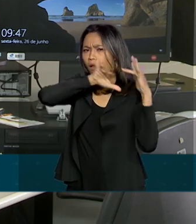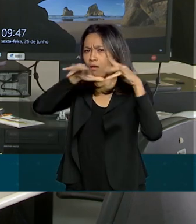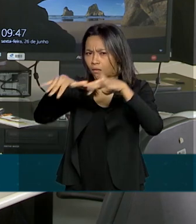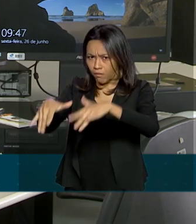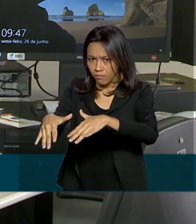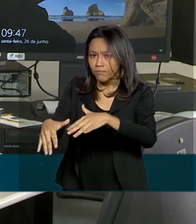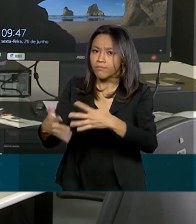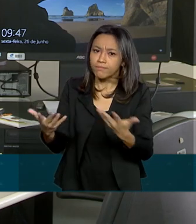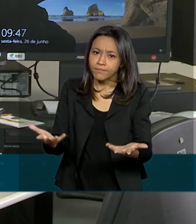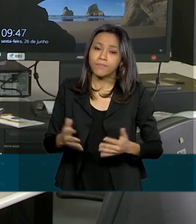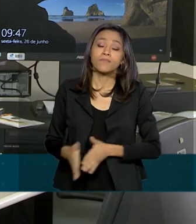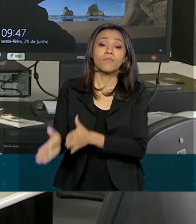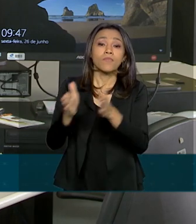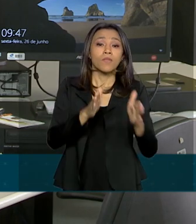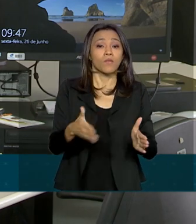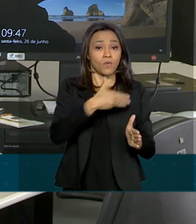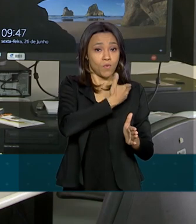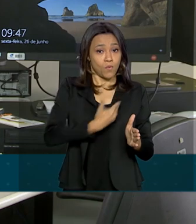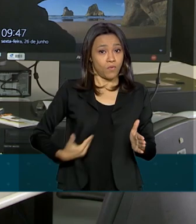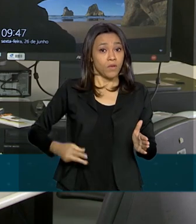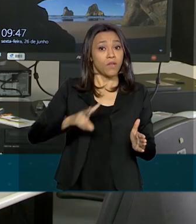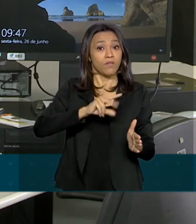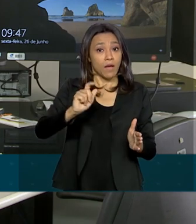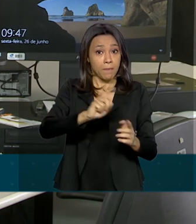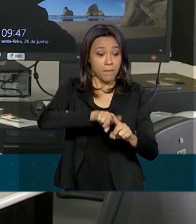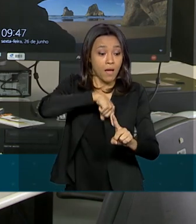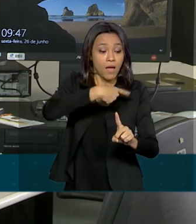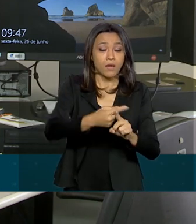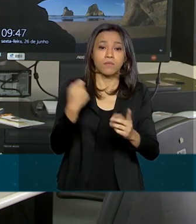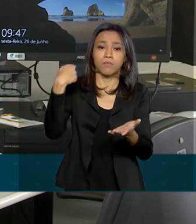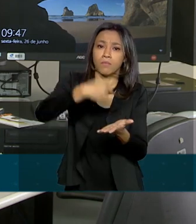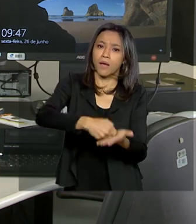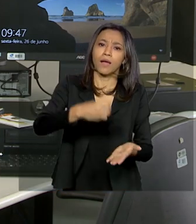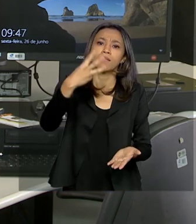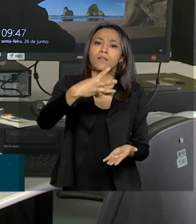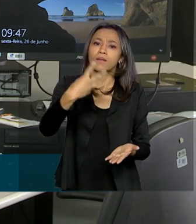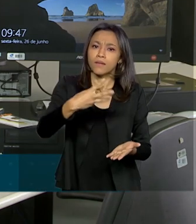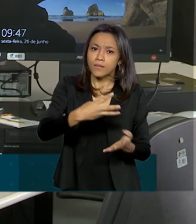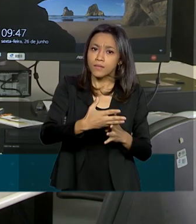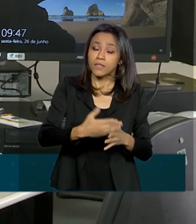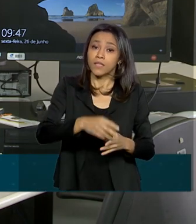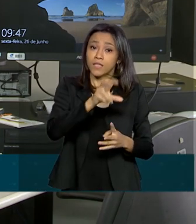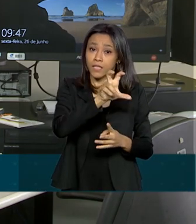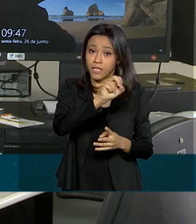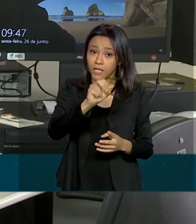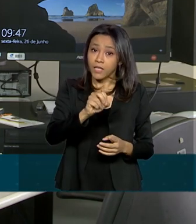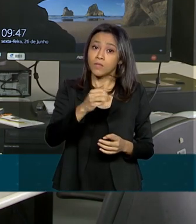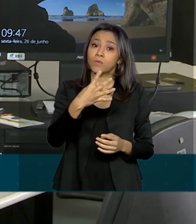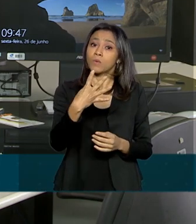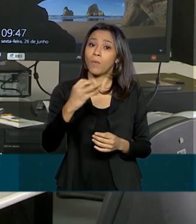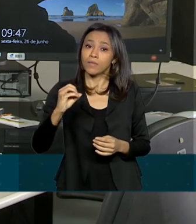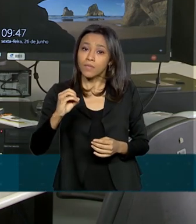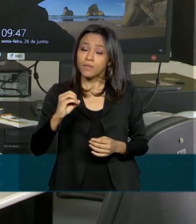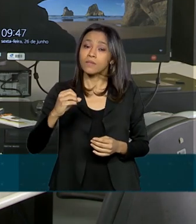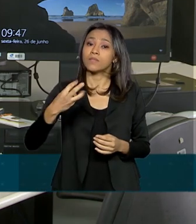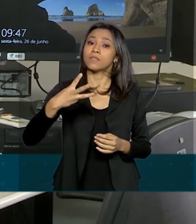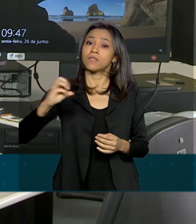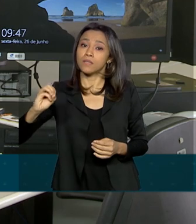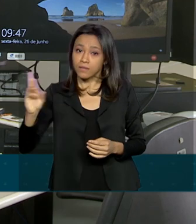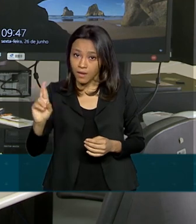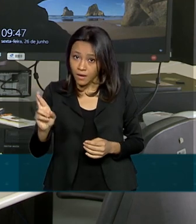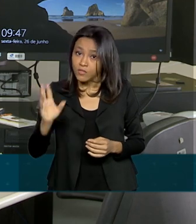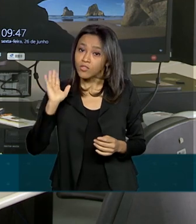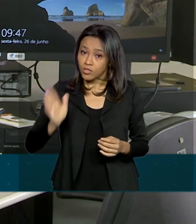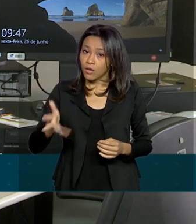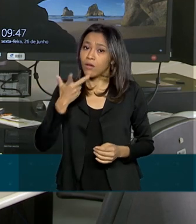O governo avalia pagar mais três parcelas adicionais do auxílio, de 500, 400 e 300 reais, como afirmou o